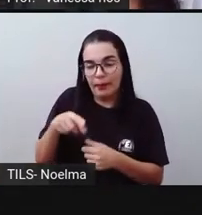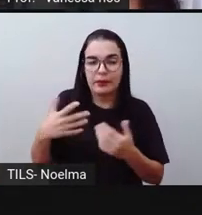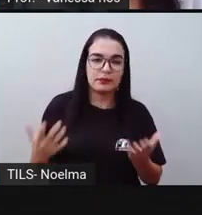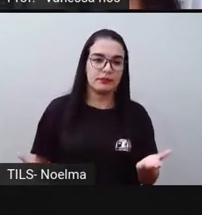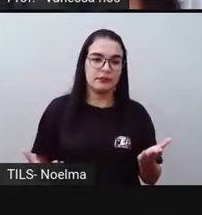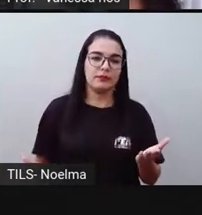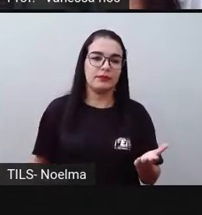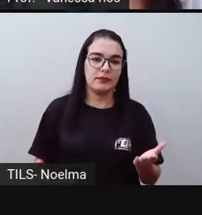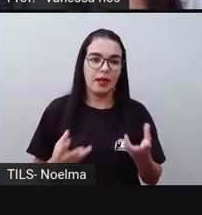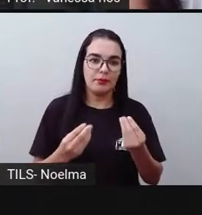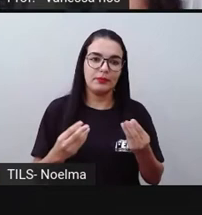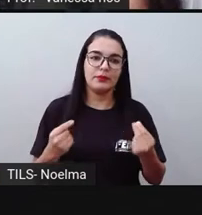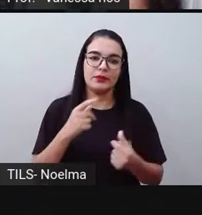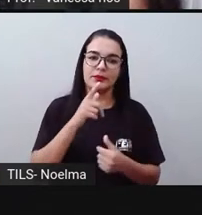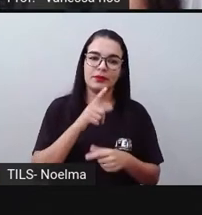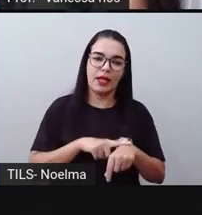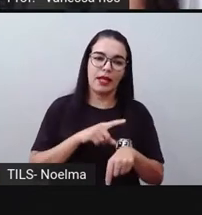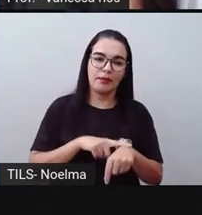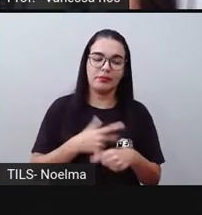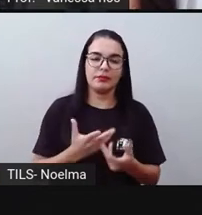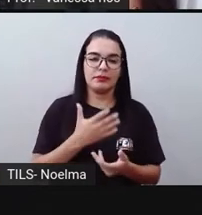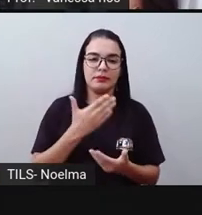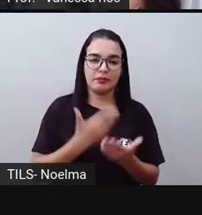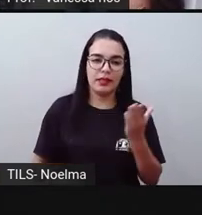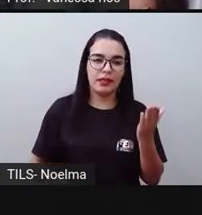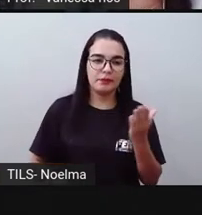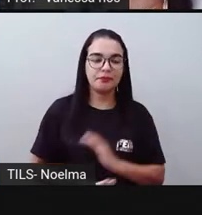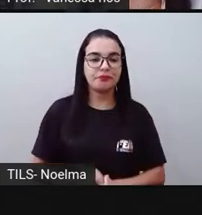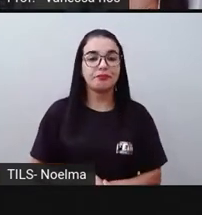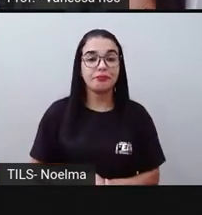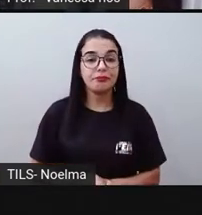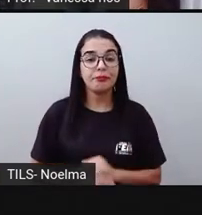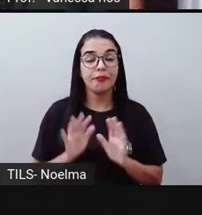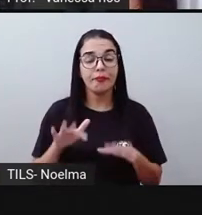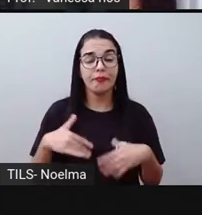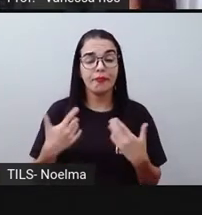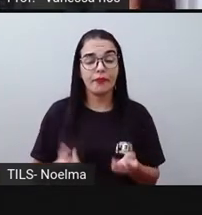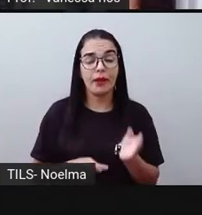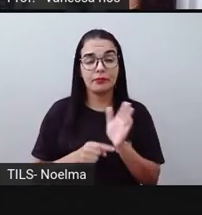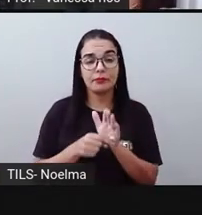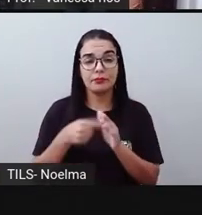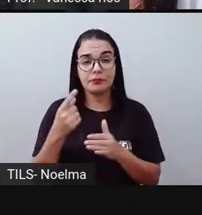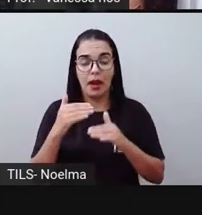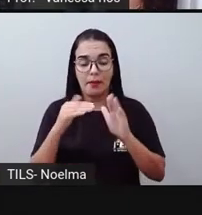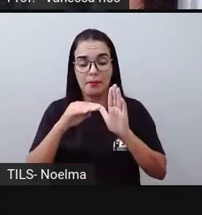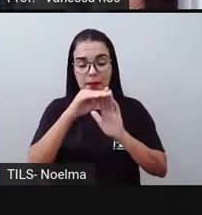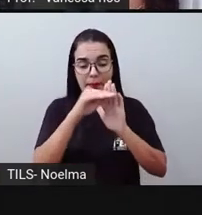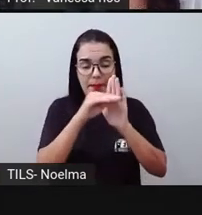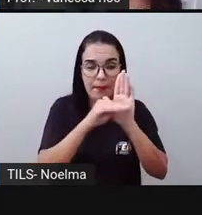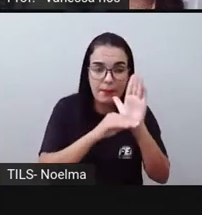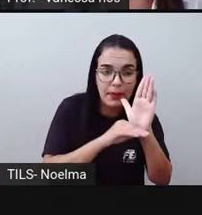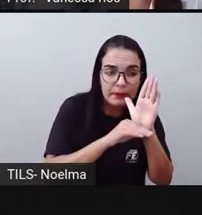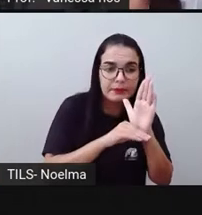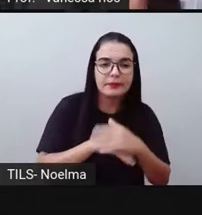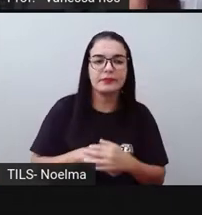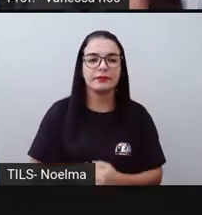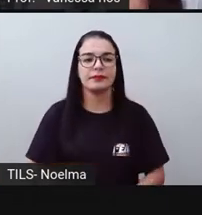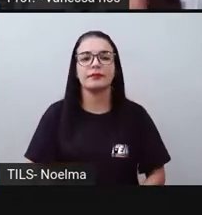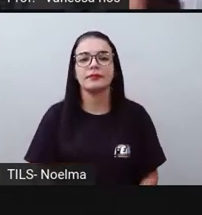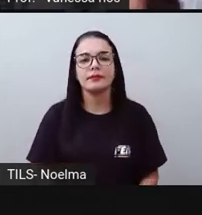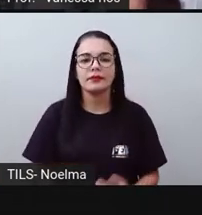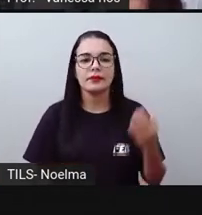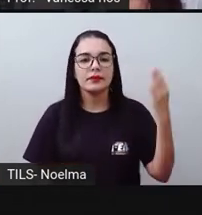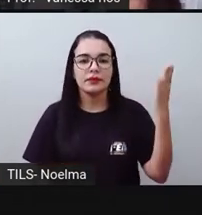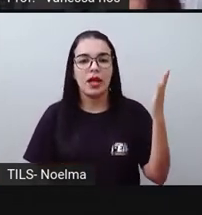encontrar o resultado. Então, observe o passo a passo para chegarmos no resultado com estes números. O